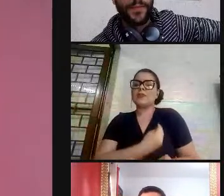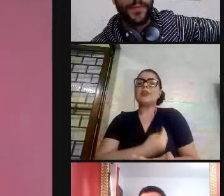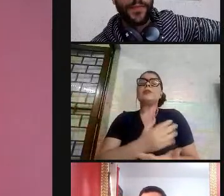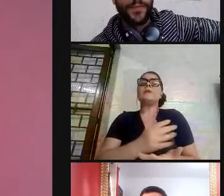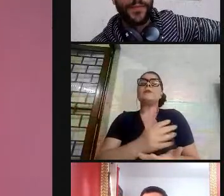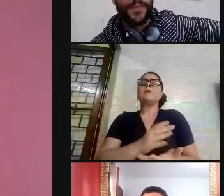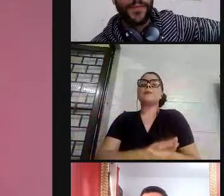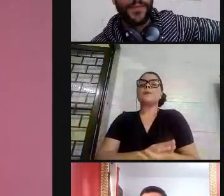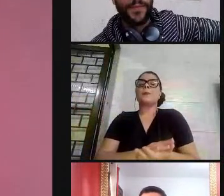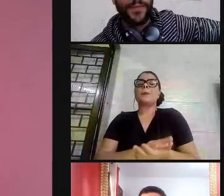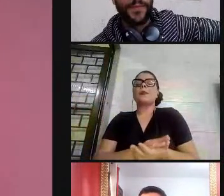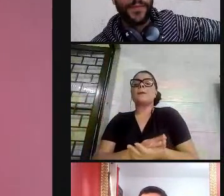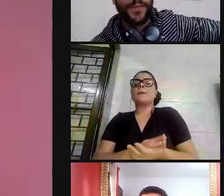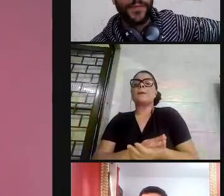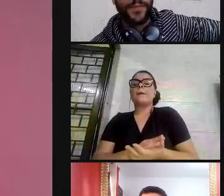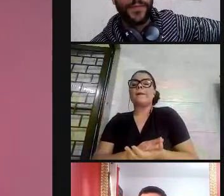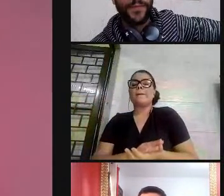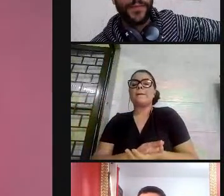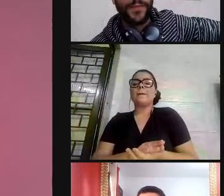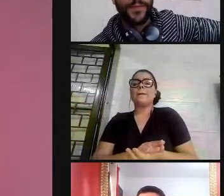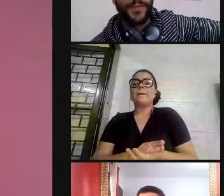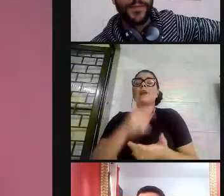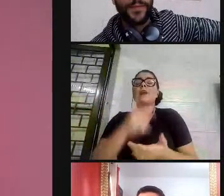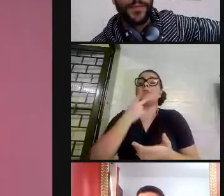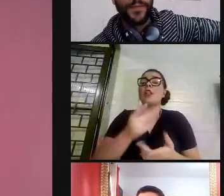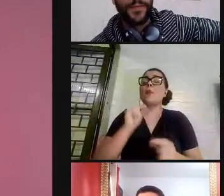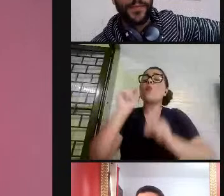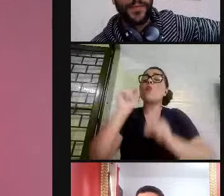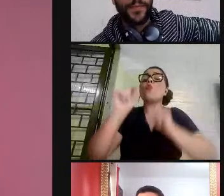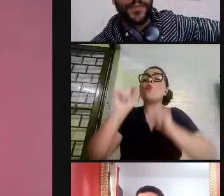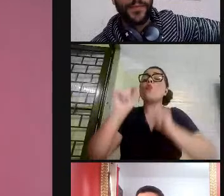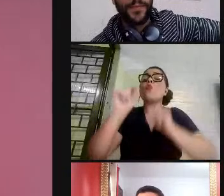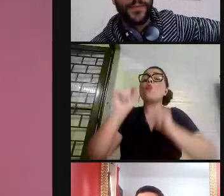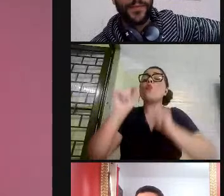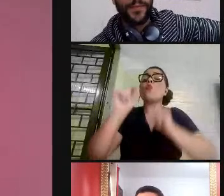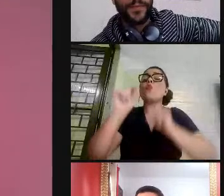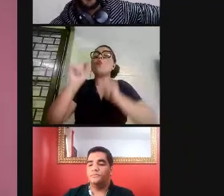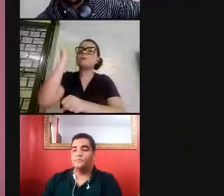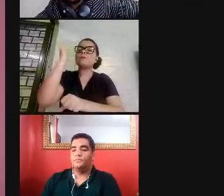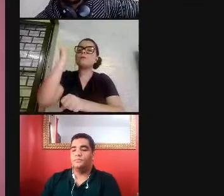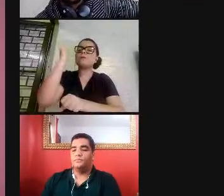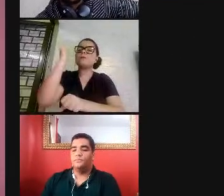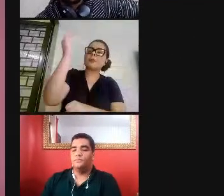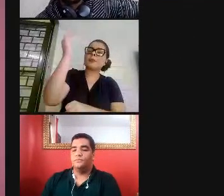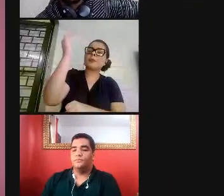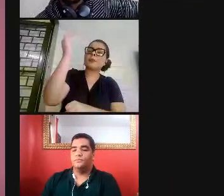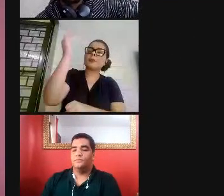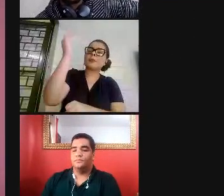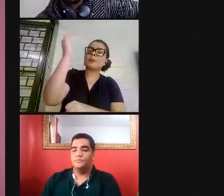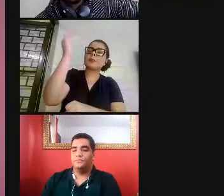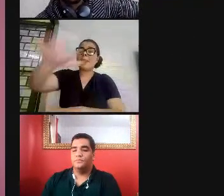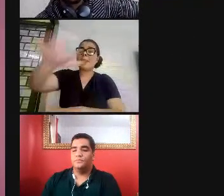cada um falou o que espera para uma plateia de pais e responsáveis.